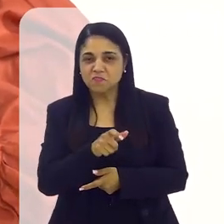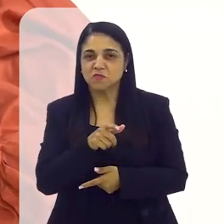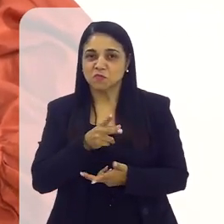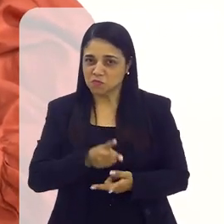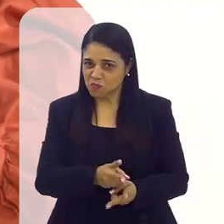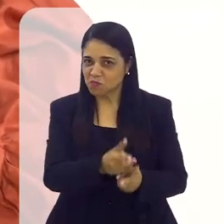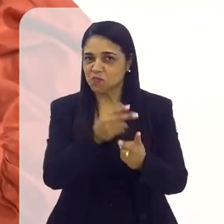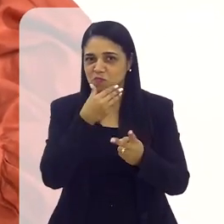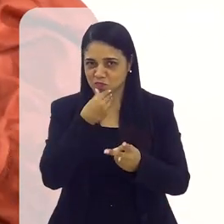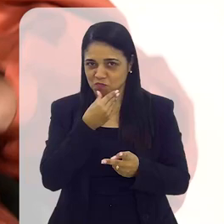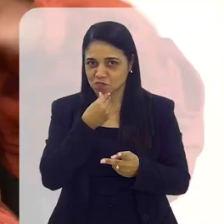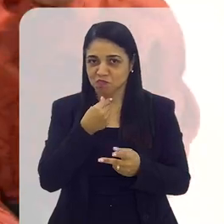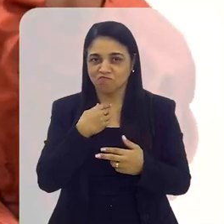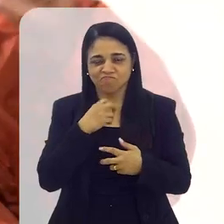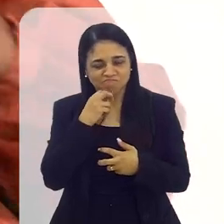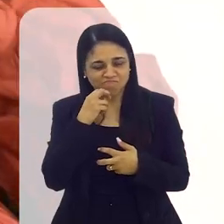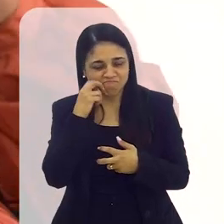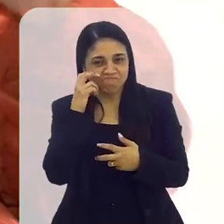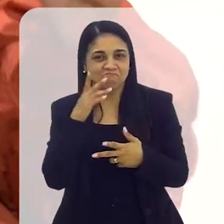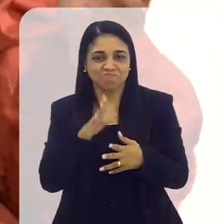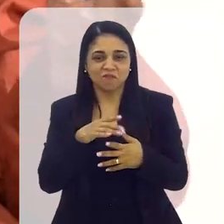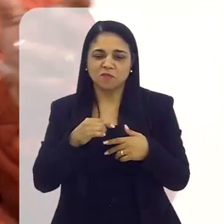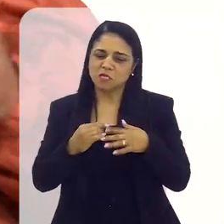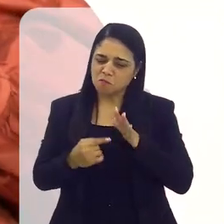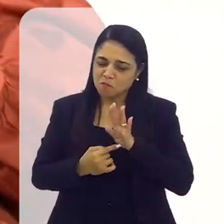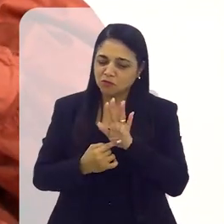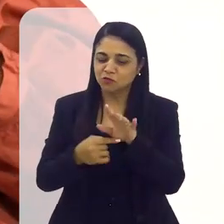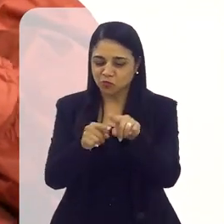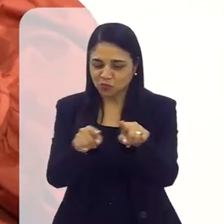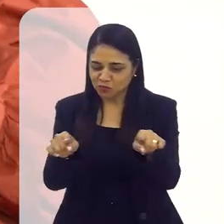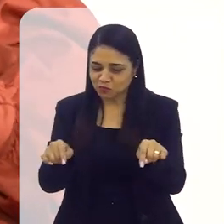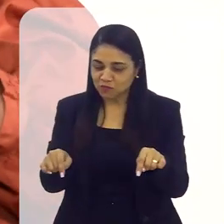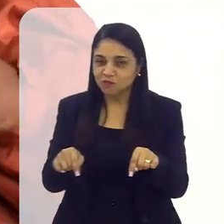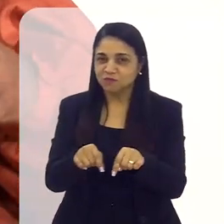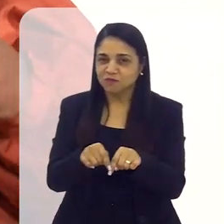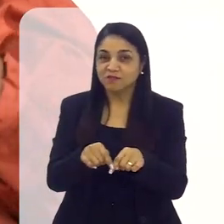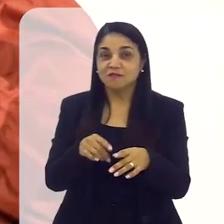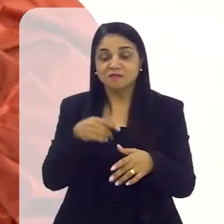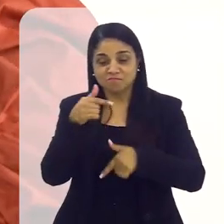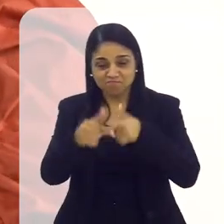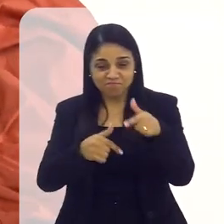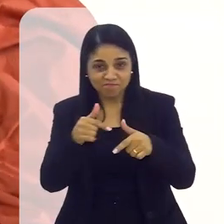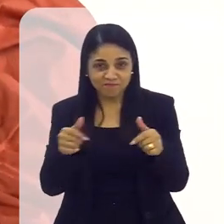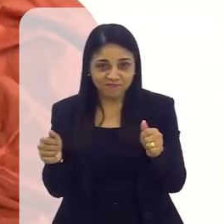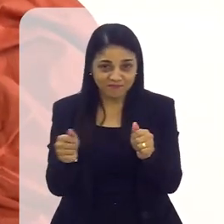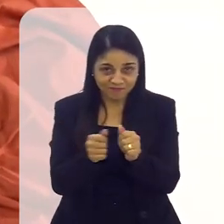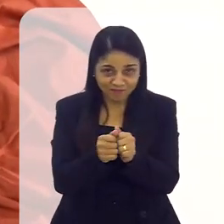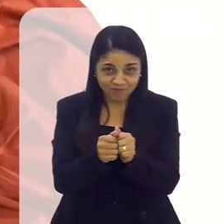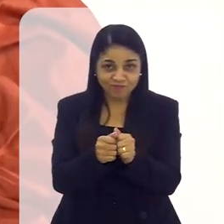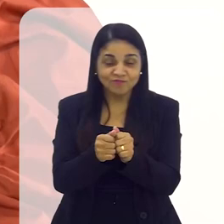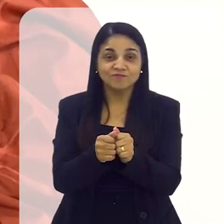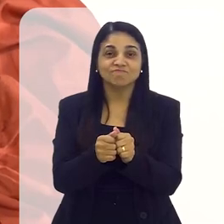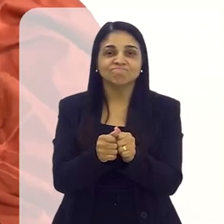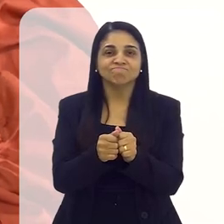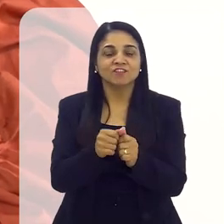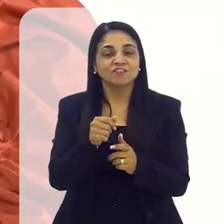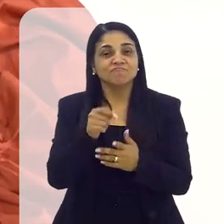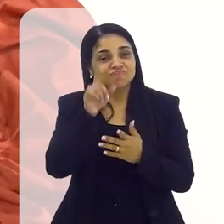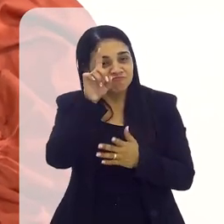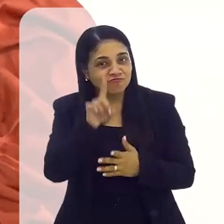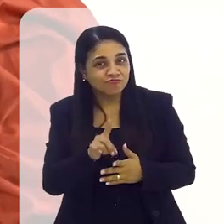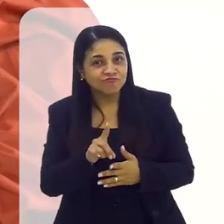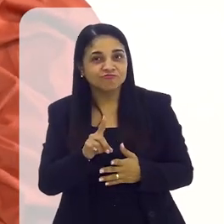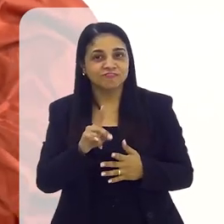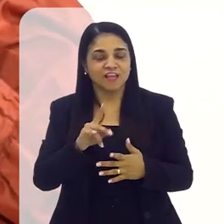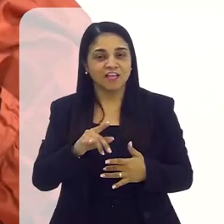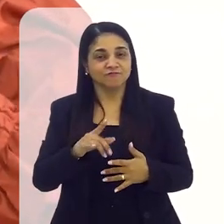discreta. Mas ele foi lá, mostrou o espaço dele e tal. E as pessoas que trabalham com ele, ou seja, ganhou dignidade,